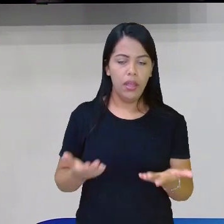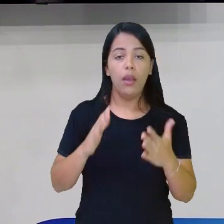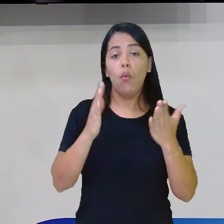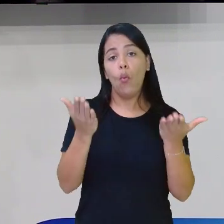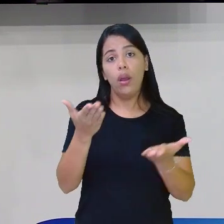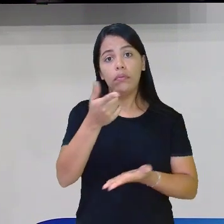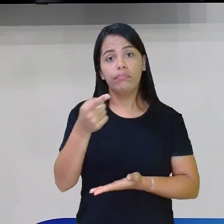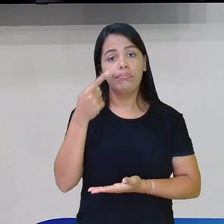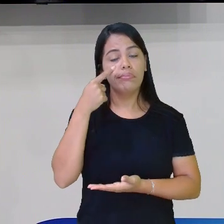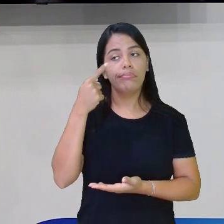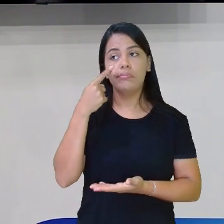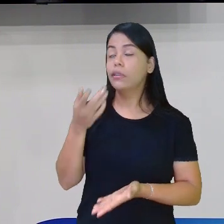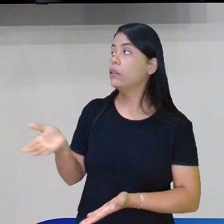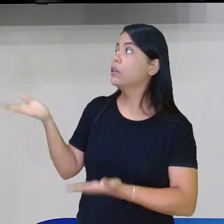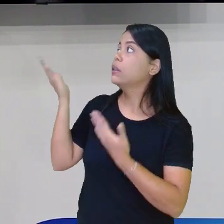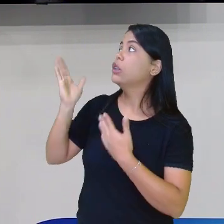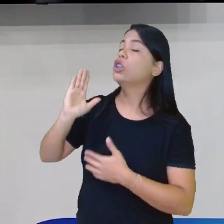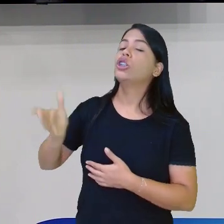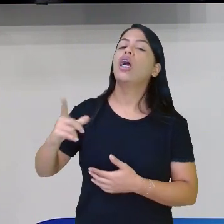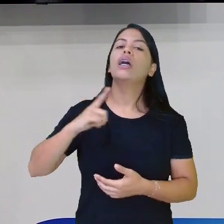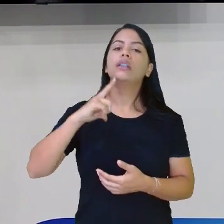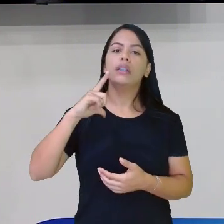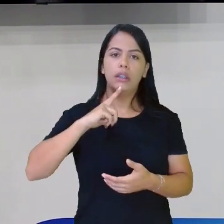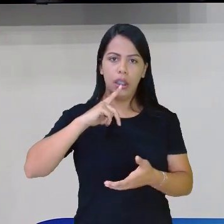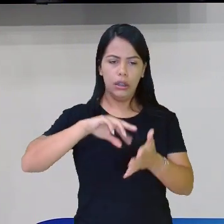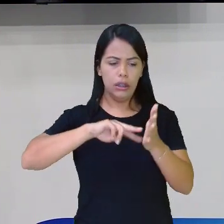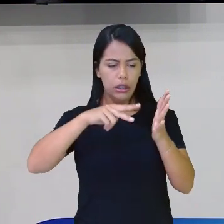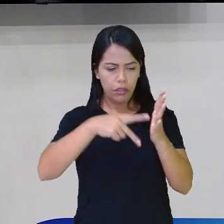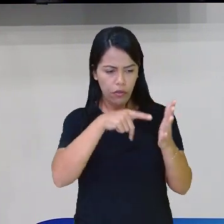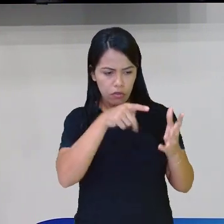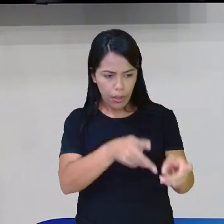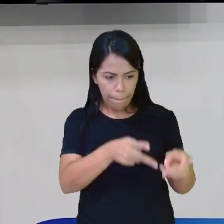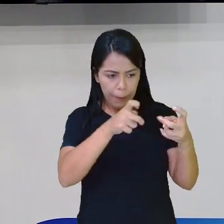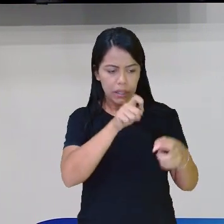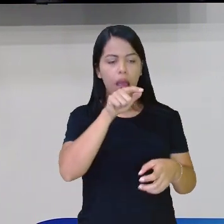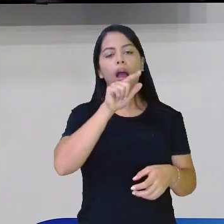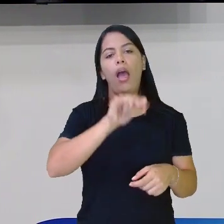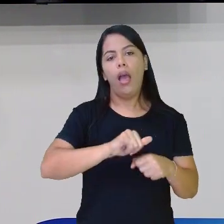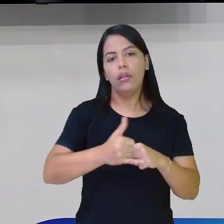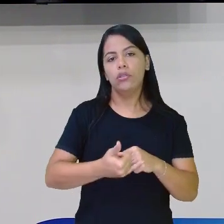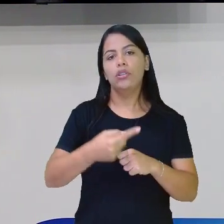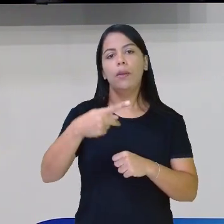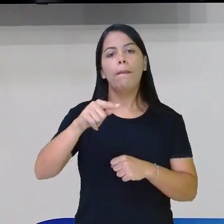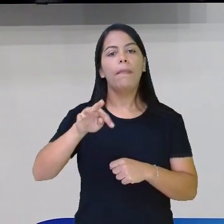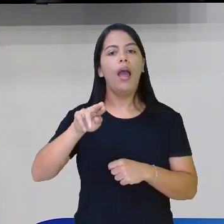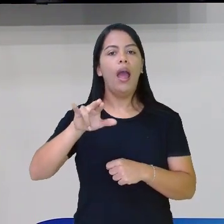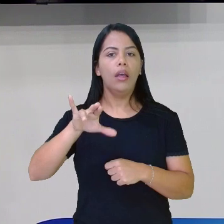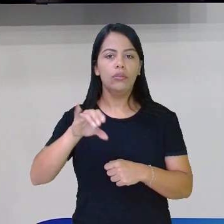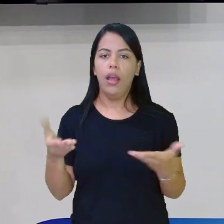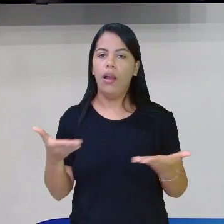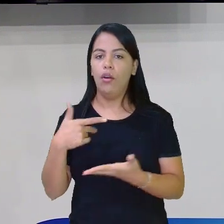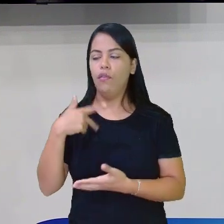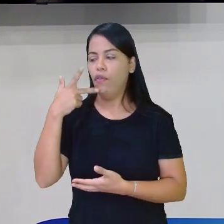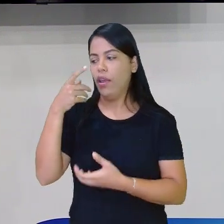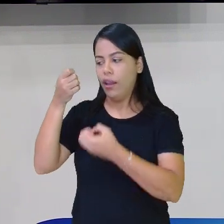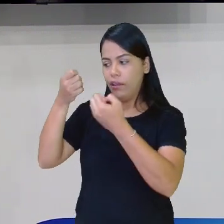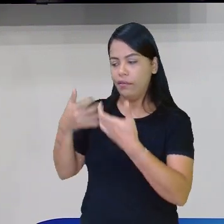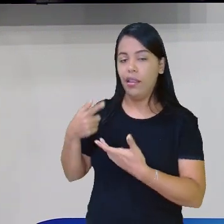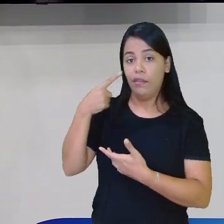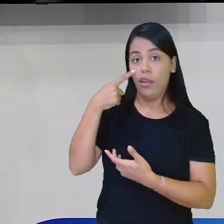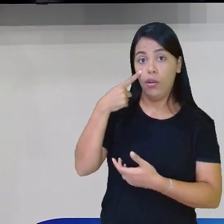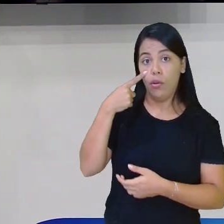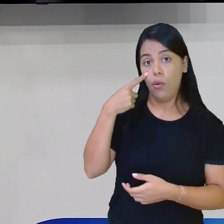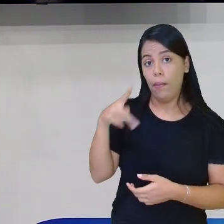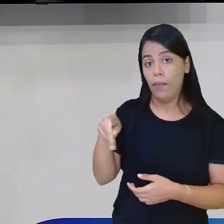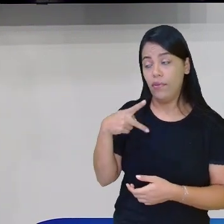é, se refere a um adjetivo pátrio, tá? Eu vou agora conversar com a professora Márcia e verificar como é que está